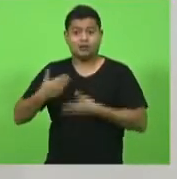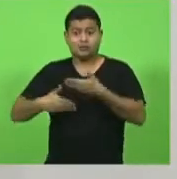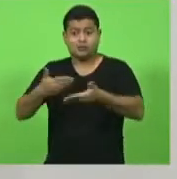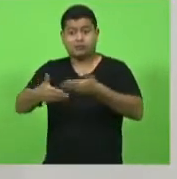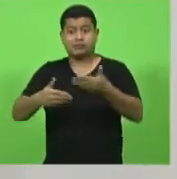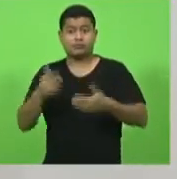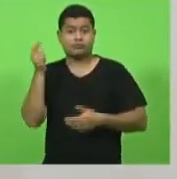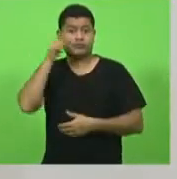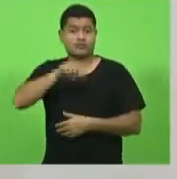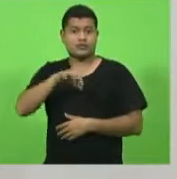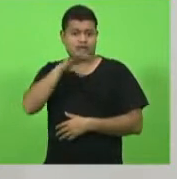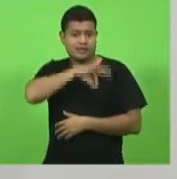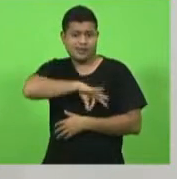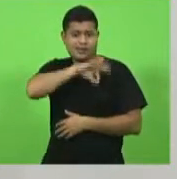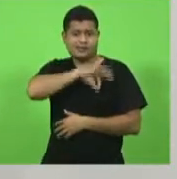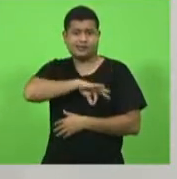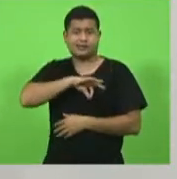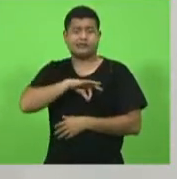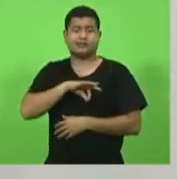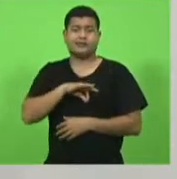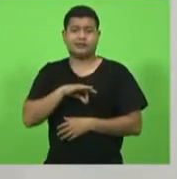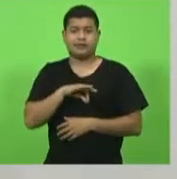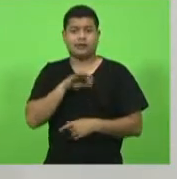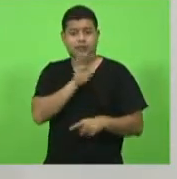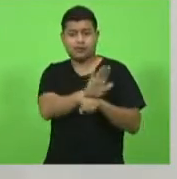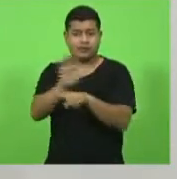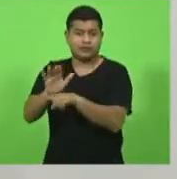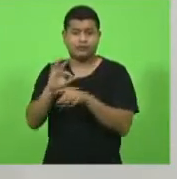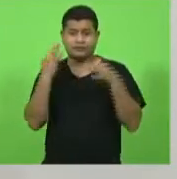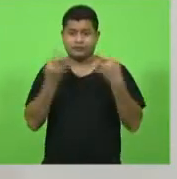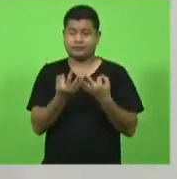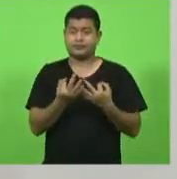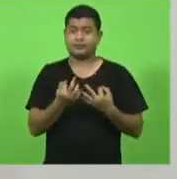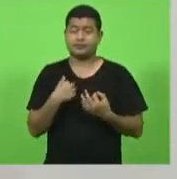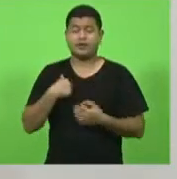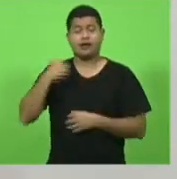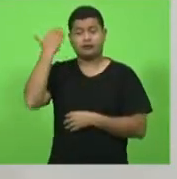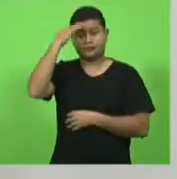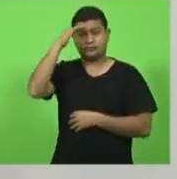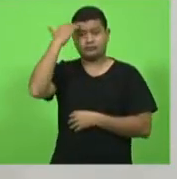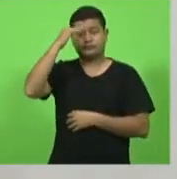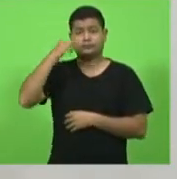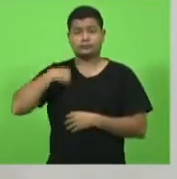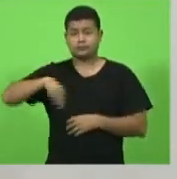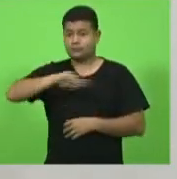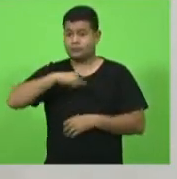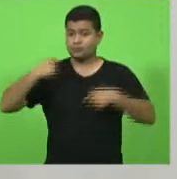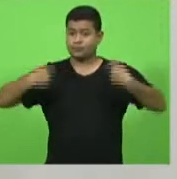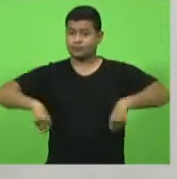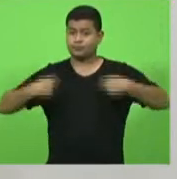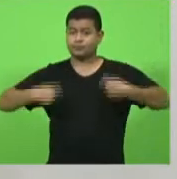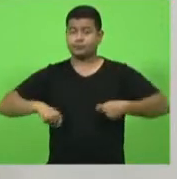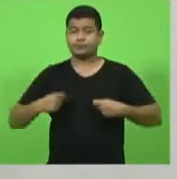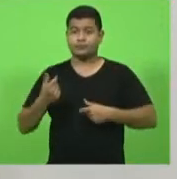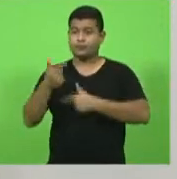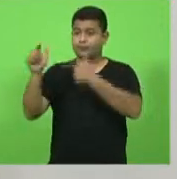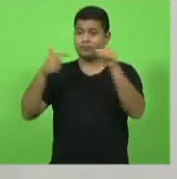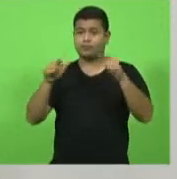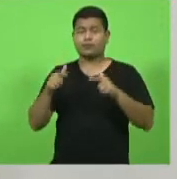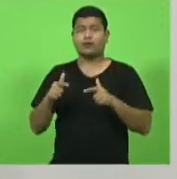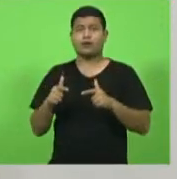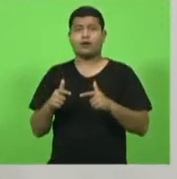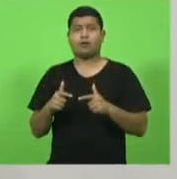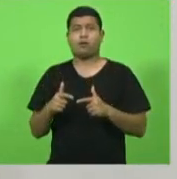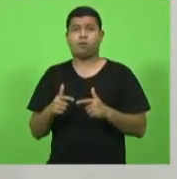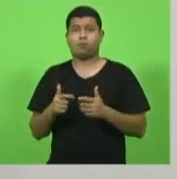família a sua família então eu entendo que nós precisamos que os outros as outras unidades também